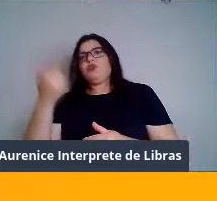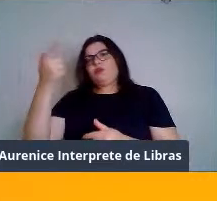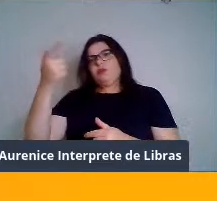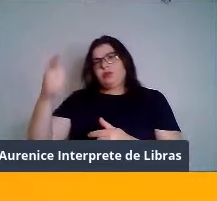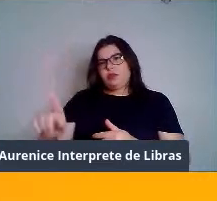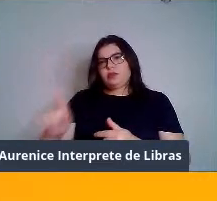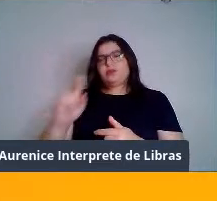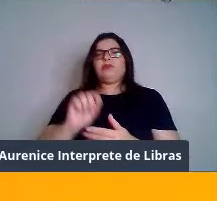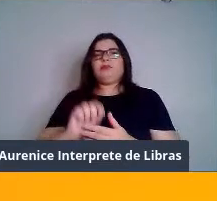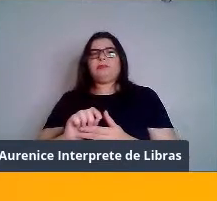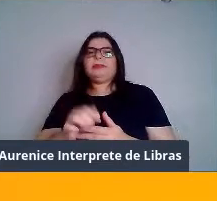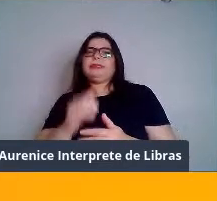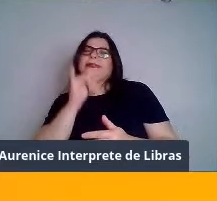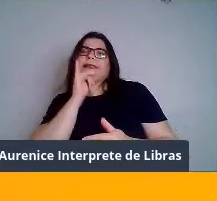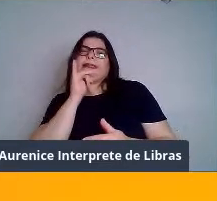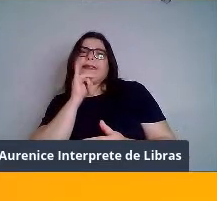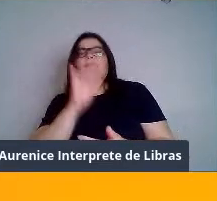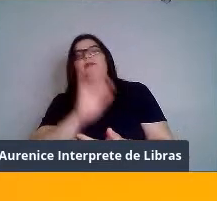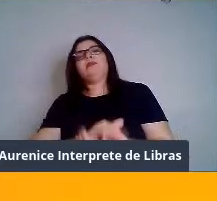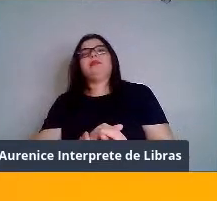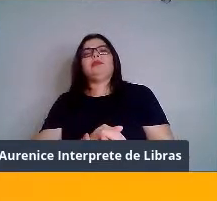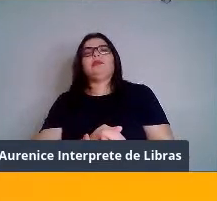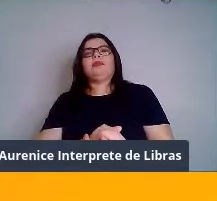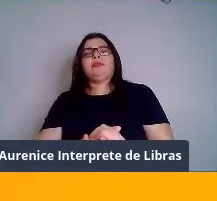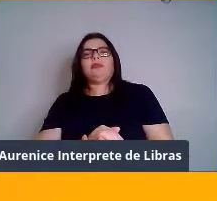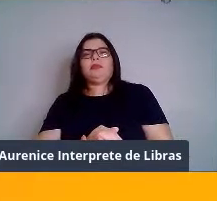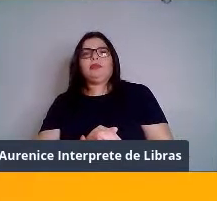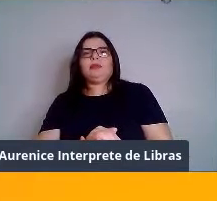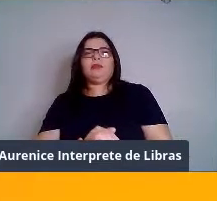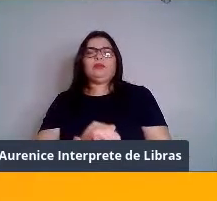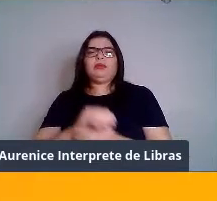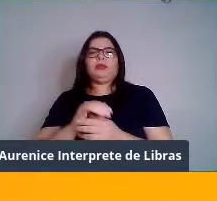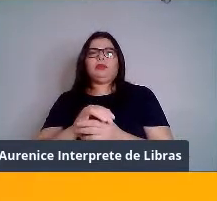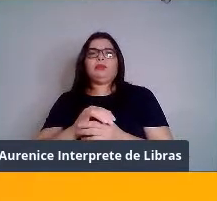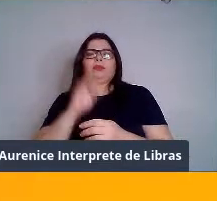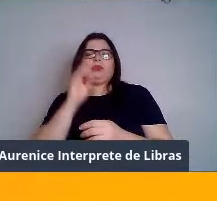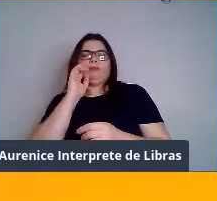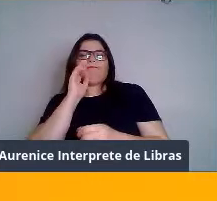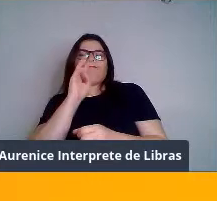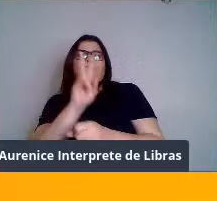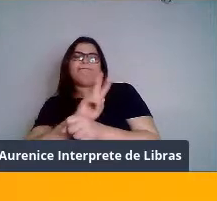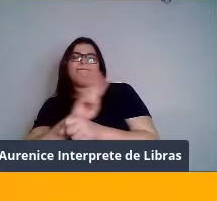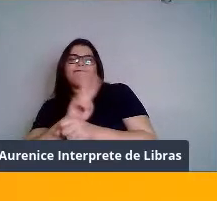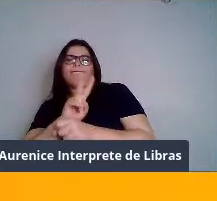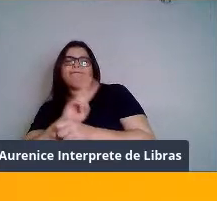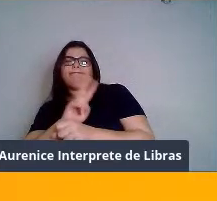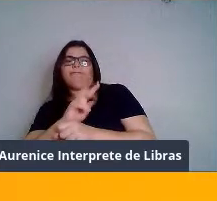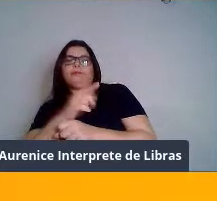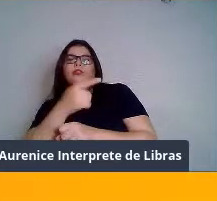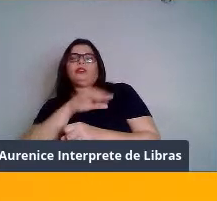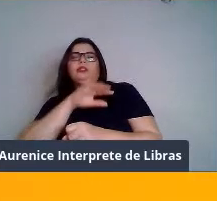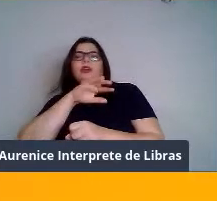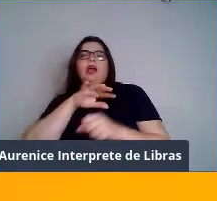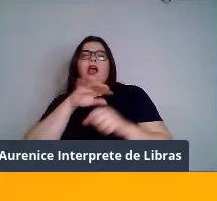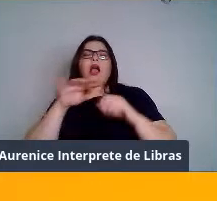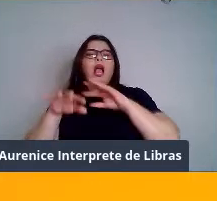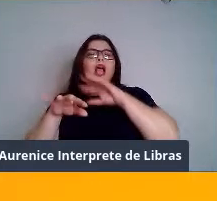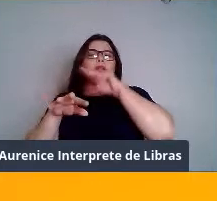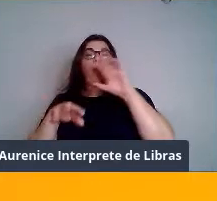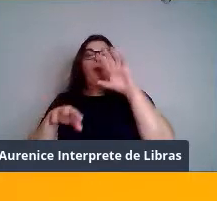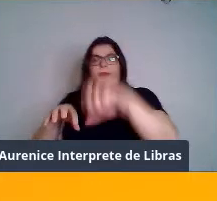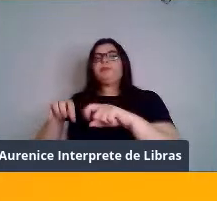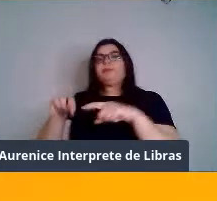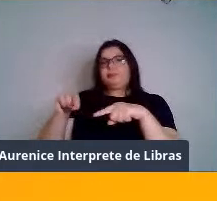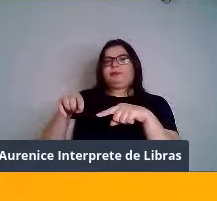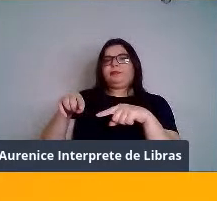exemplo, de ficarem mais monitorados por predadores. É mais fácil encontrar um animal territorial do que um não-territorial.